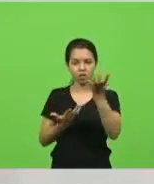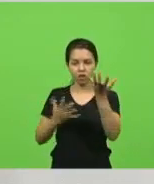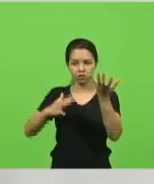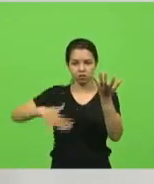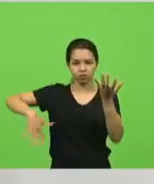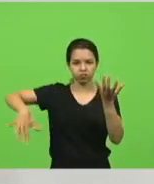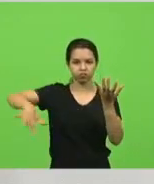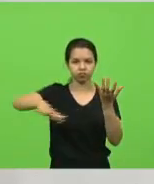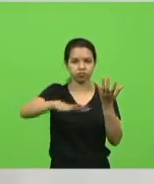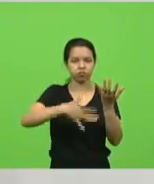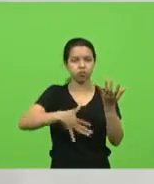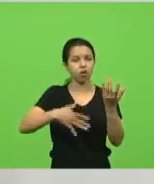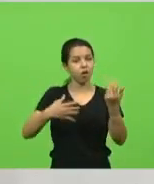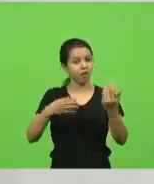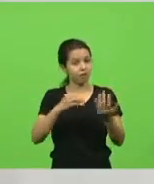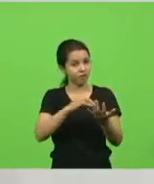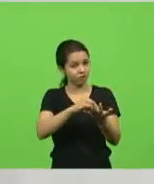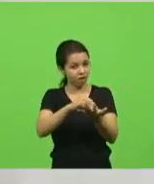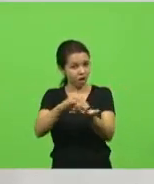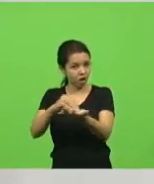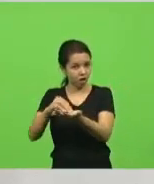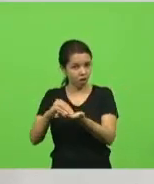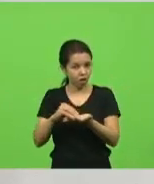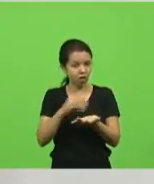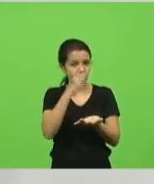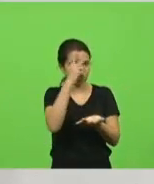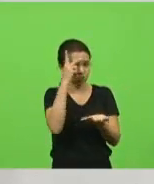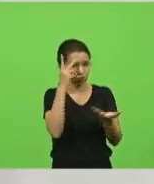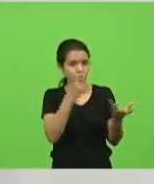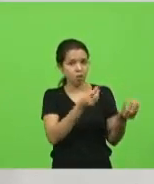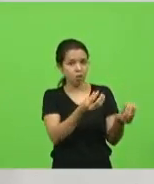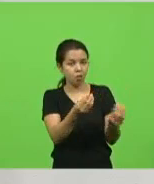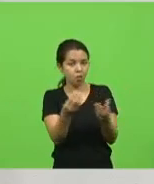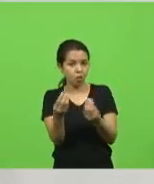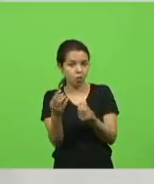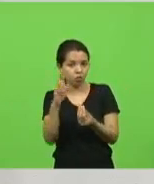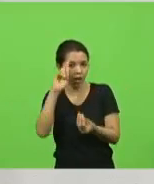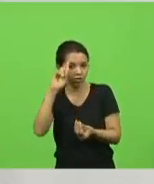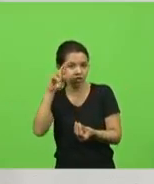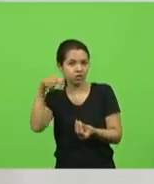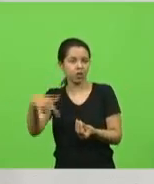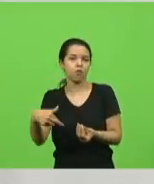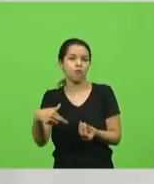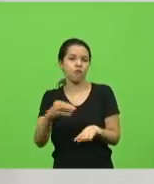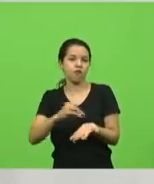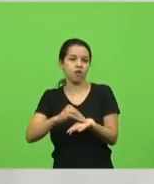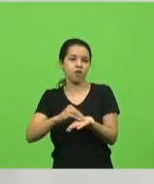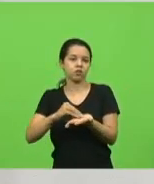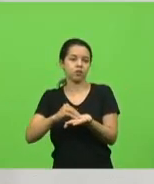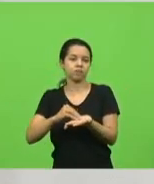E isso está faltando para muitas pessoas, essa condição racional. Nessa segunda-feira,